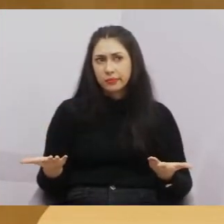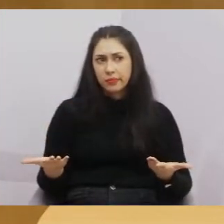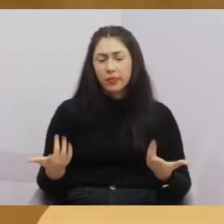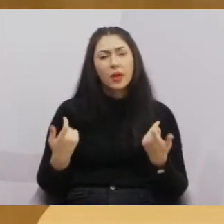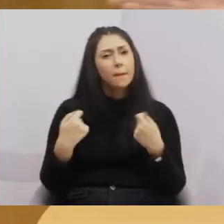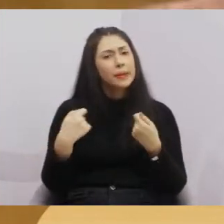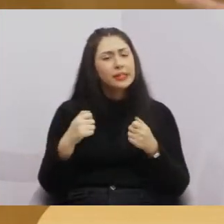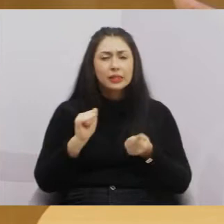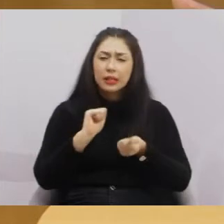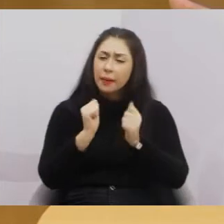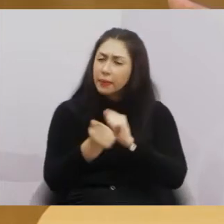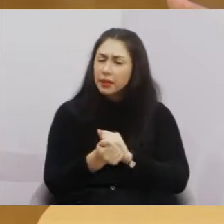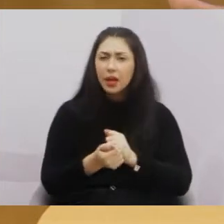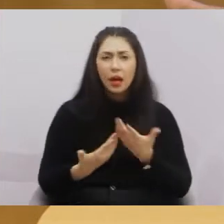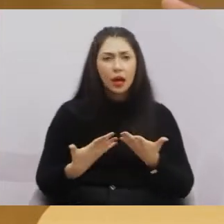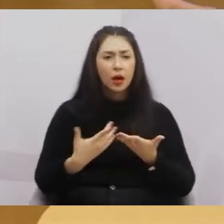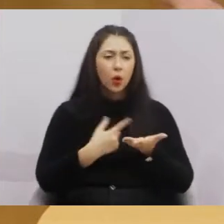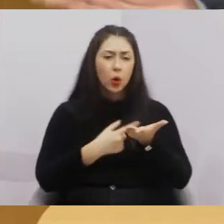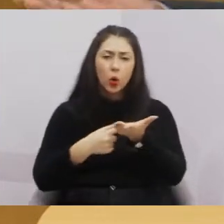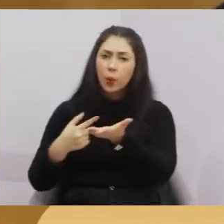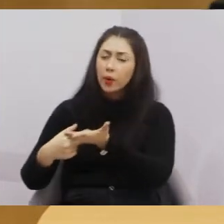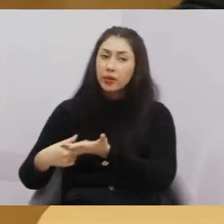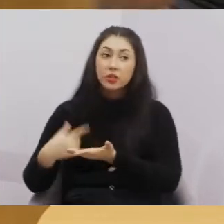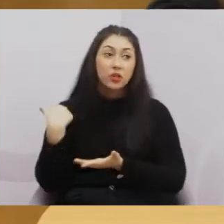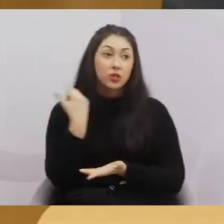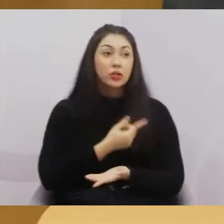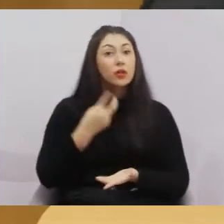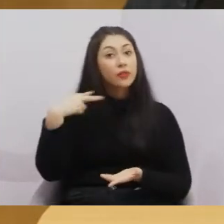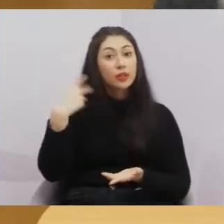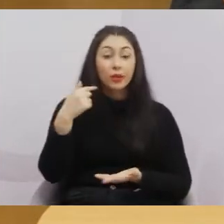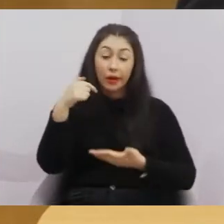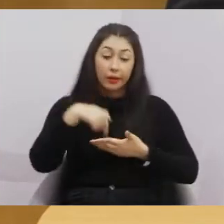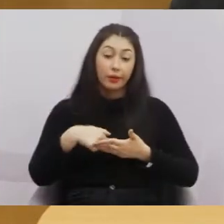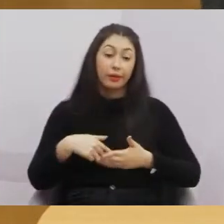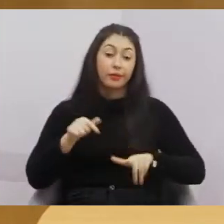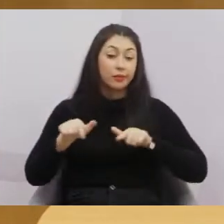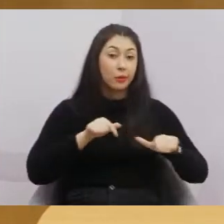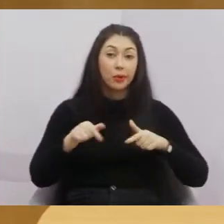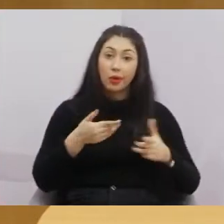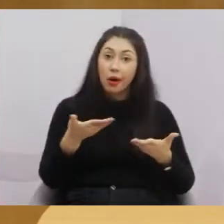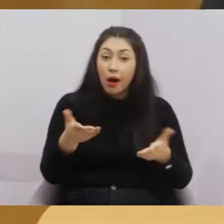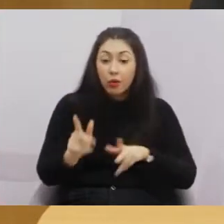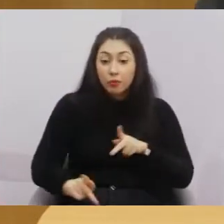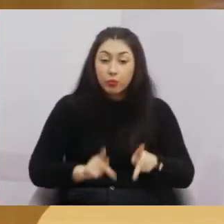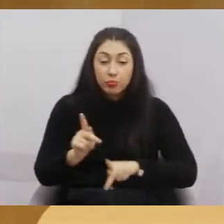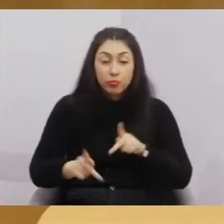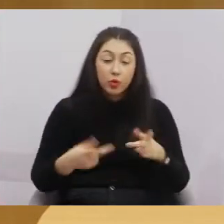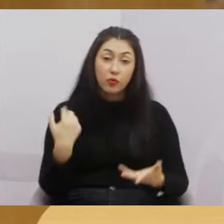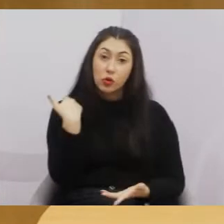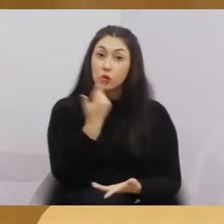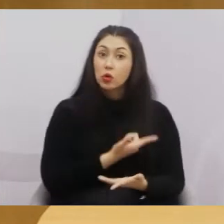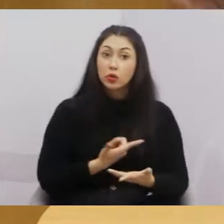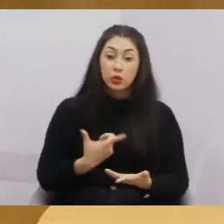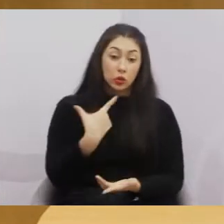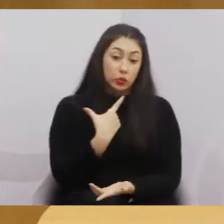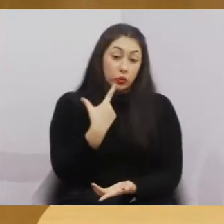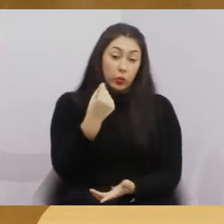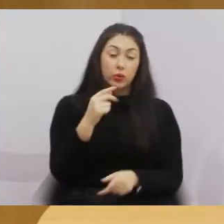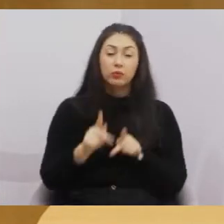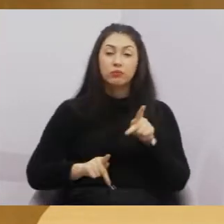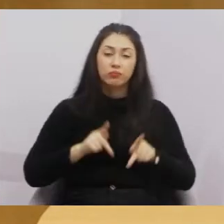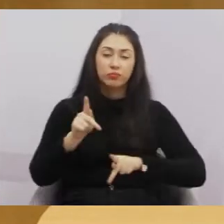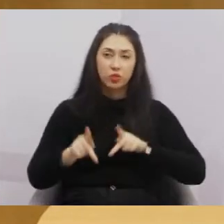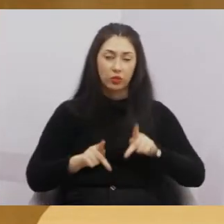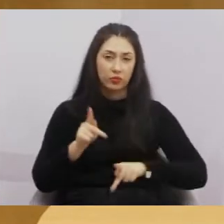que tem que se adequar à sua agenda, e nós somos vereadores, nós estamos aqui a serviço do povo, da população. Nós foi votado pelo povo, pela